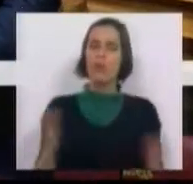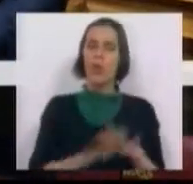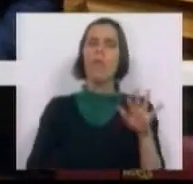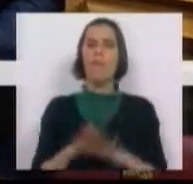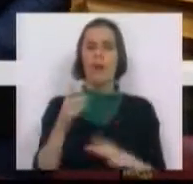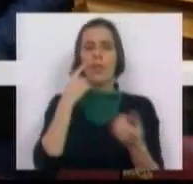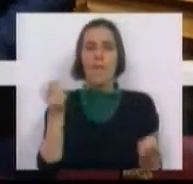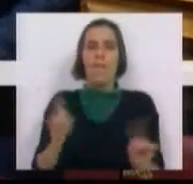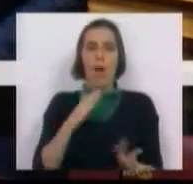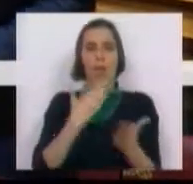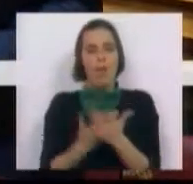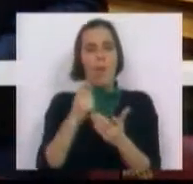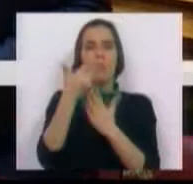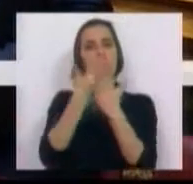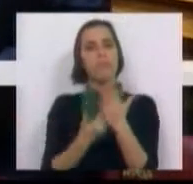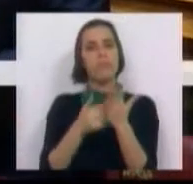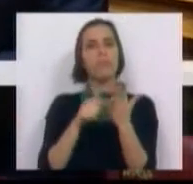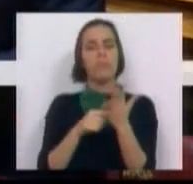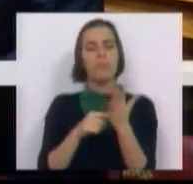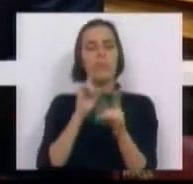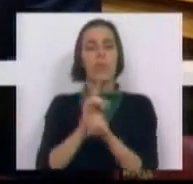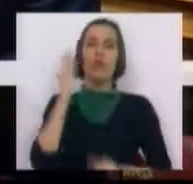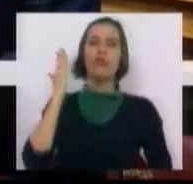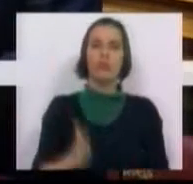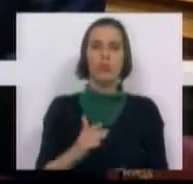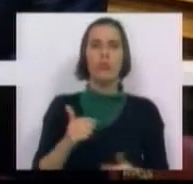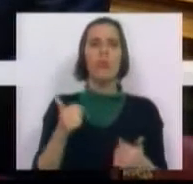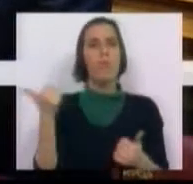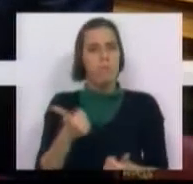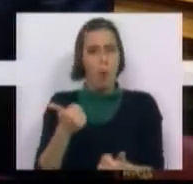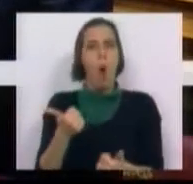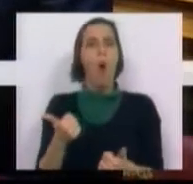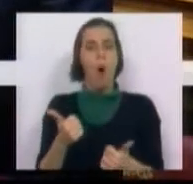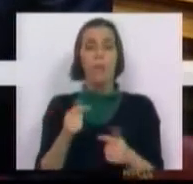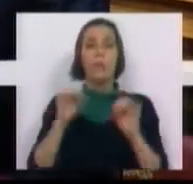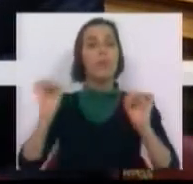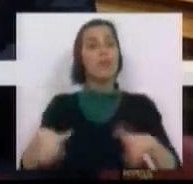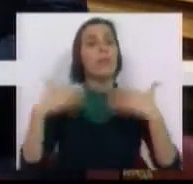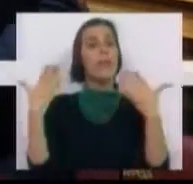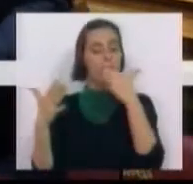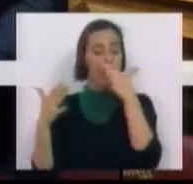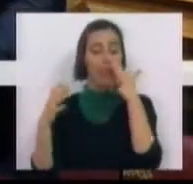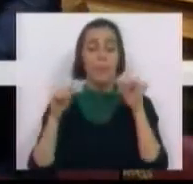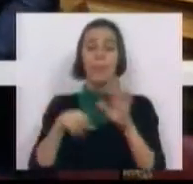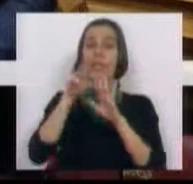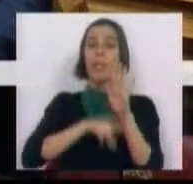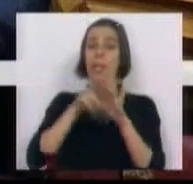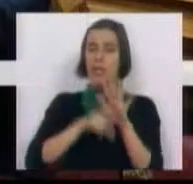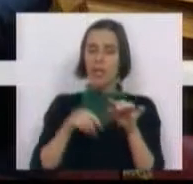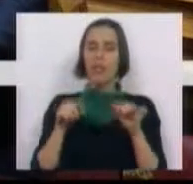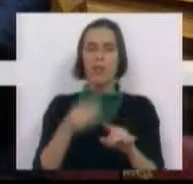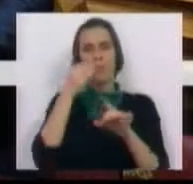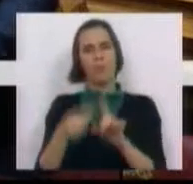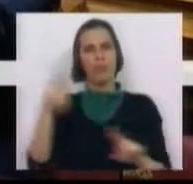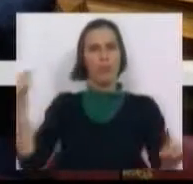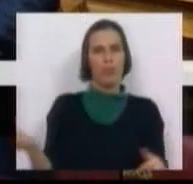faz repor em vigor um diploma que era ele justo e bondoso nos seus princípios. Este regime é um